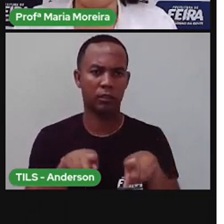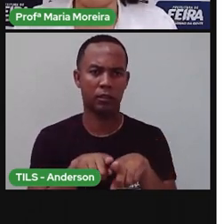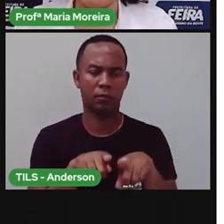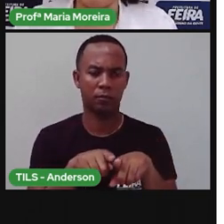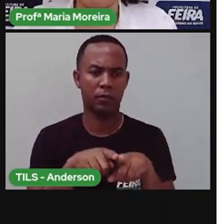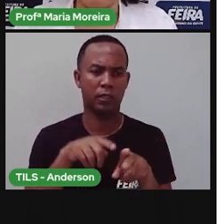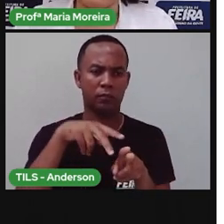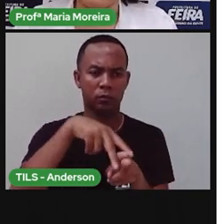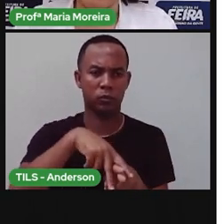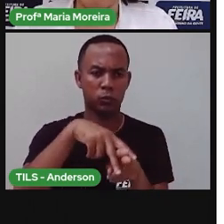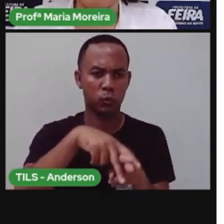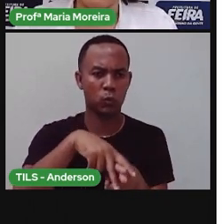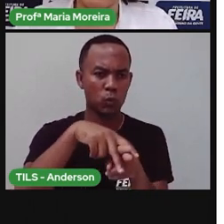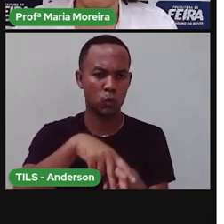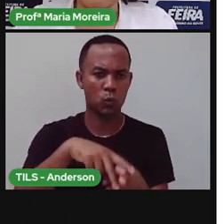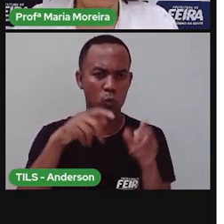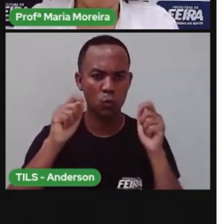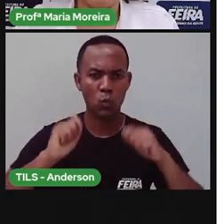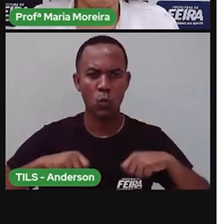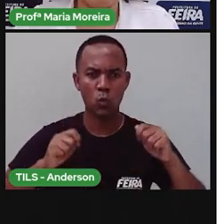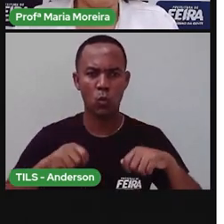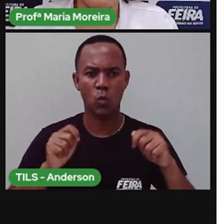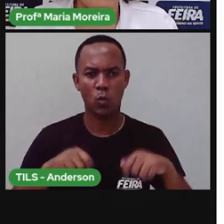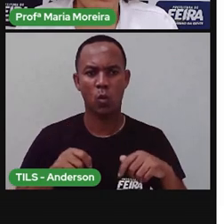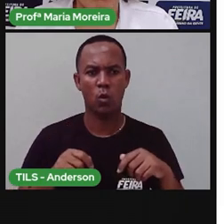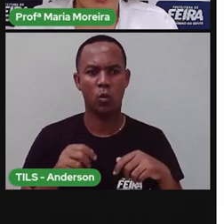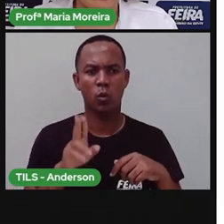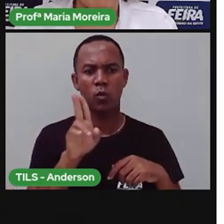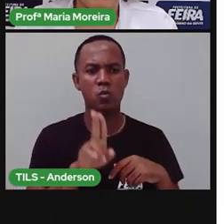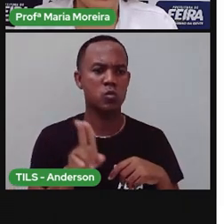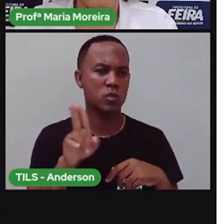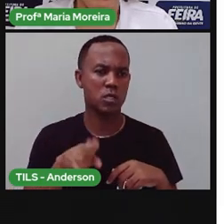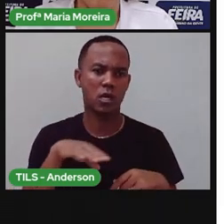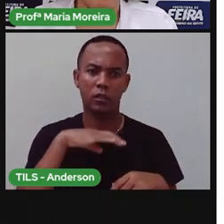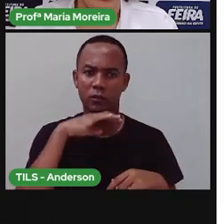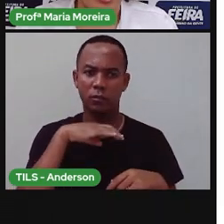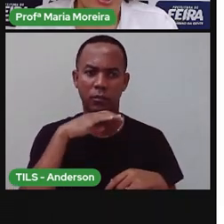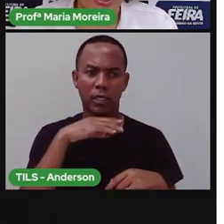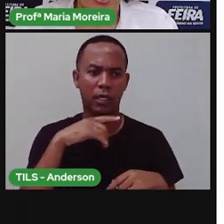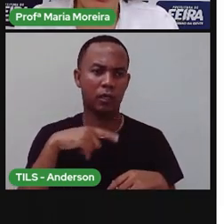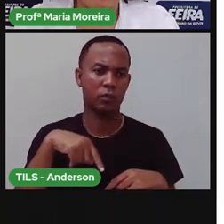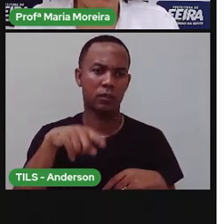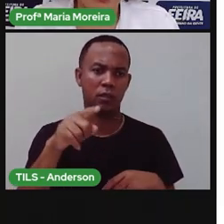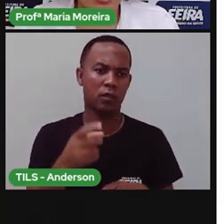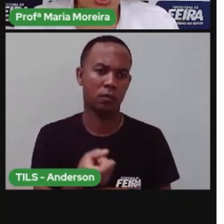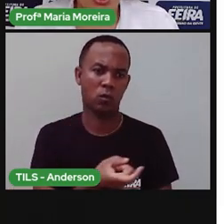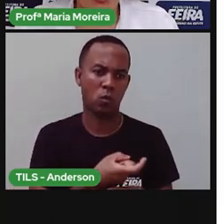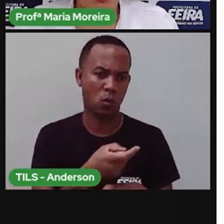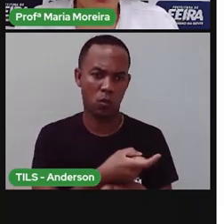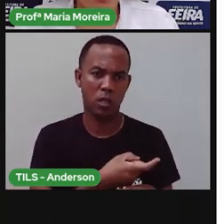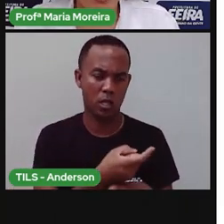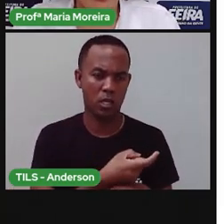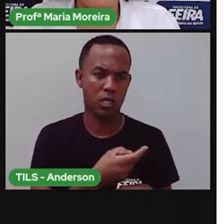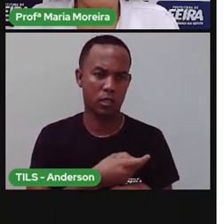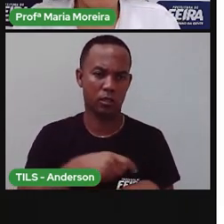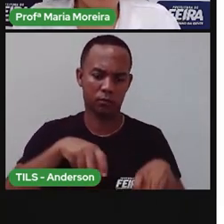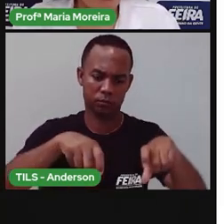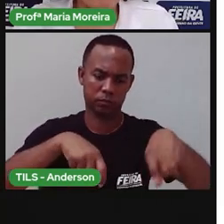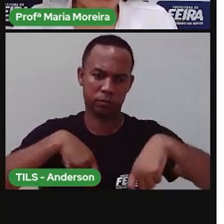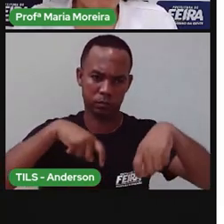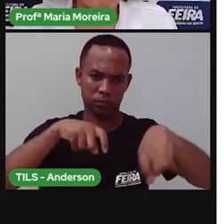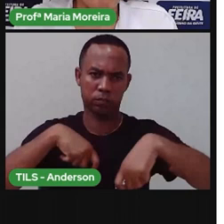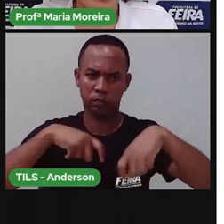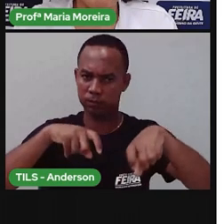seres vivos que ajudam vocês na locomoção. Ou que usam esses animais, na verdade, para colheita, no plantio. E